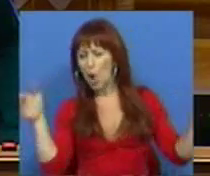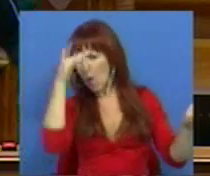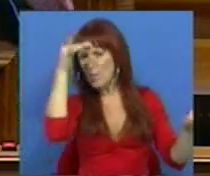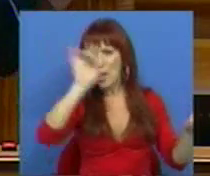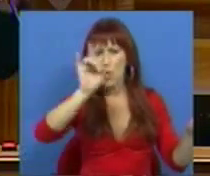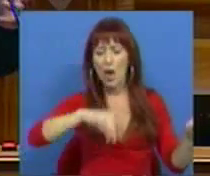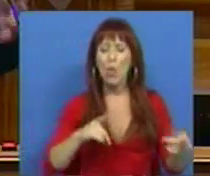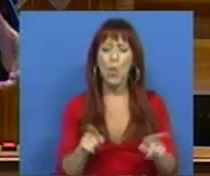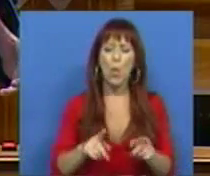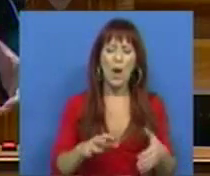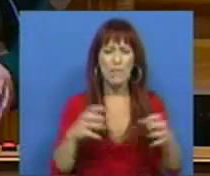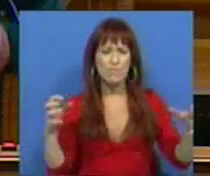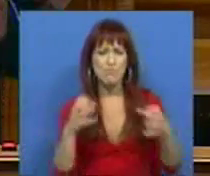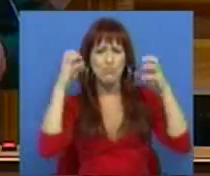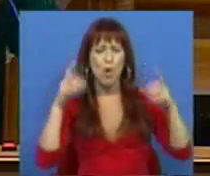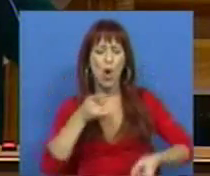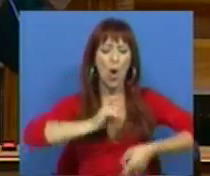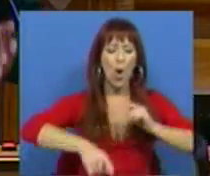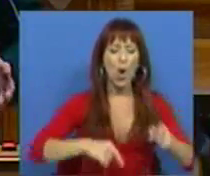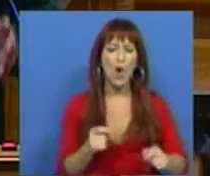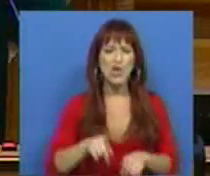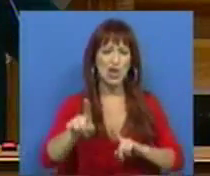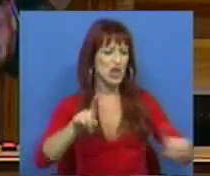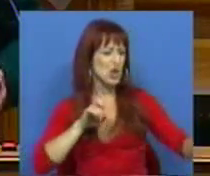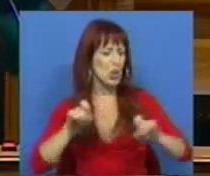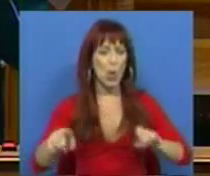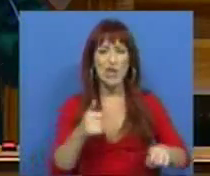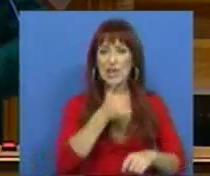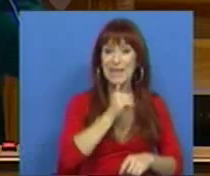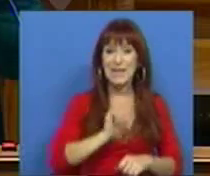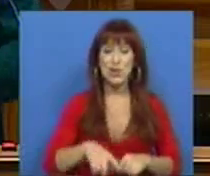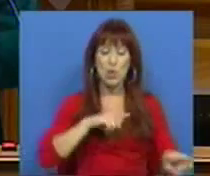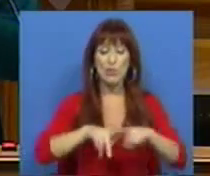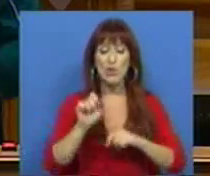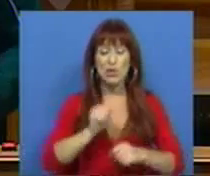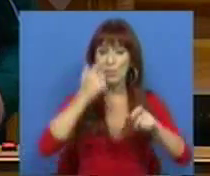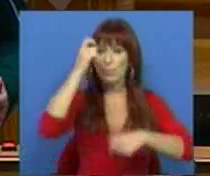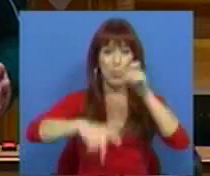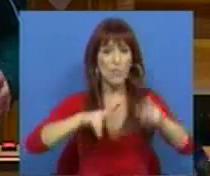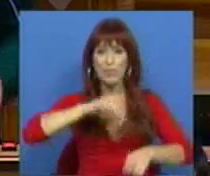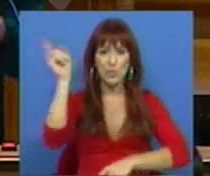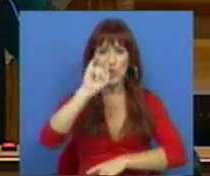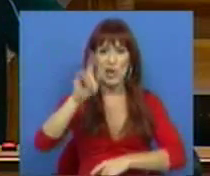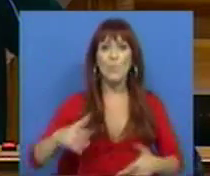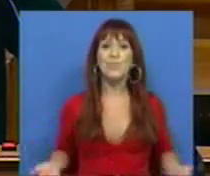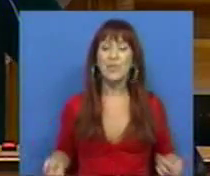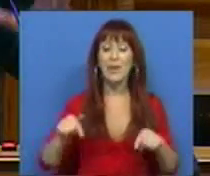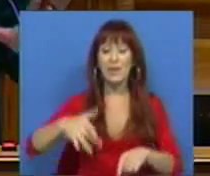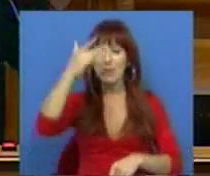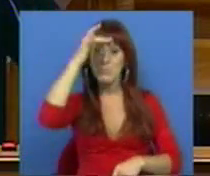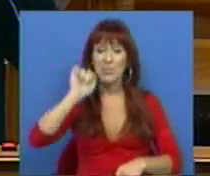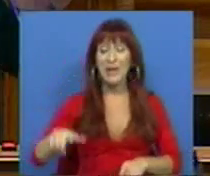opiniões, para conflito naquilo que são as escolhas e as determinações políticas do povo português. E, portanto, o